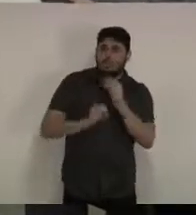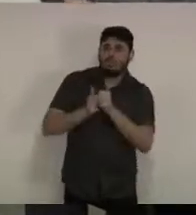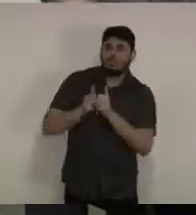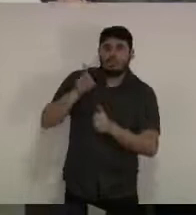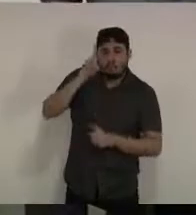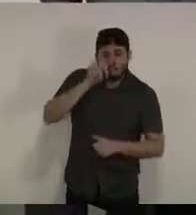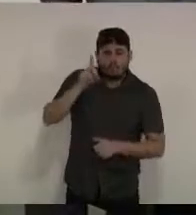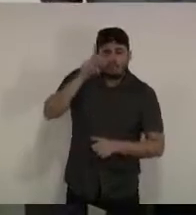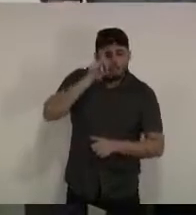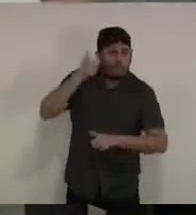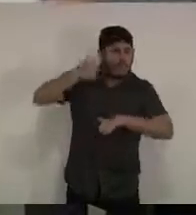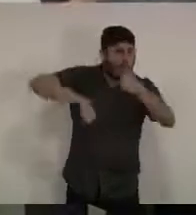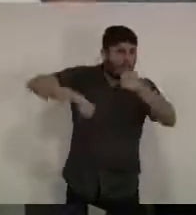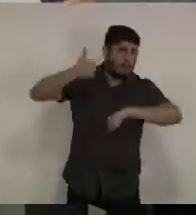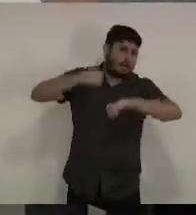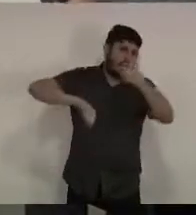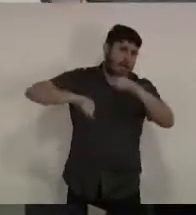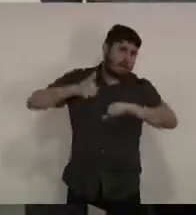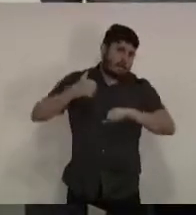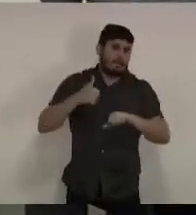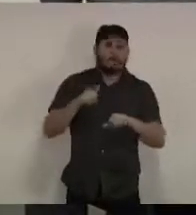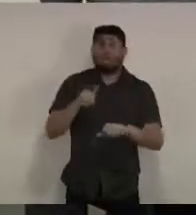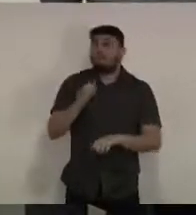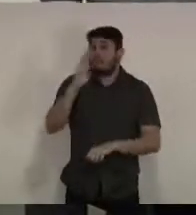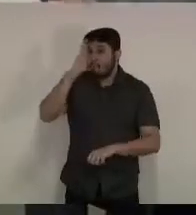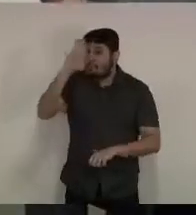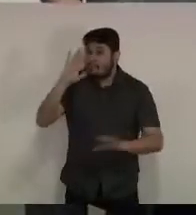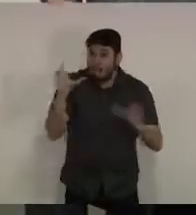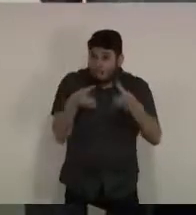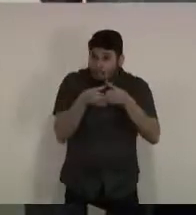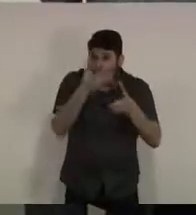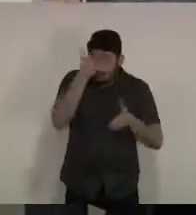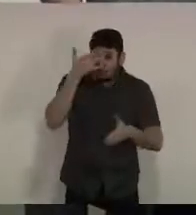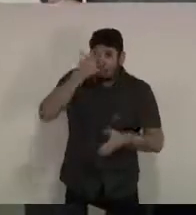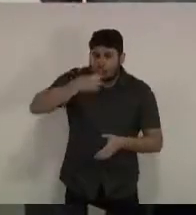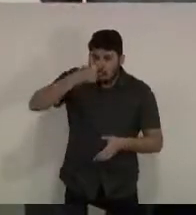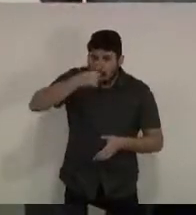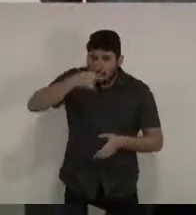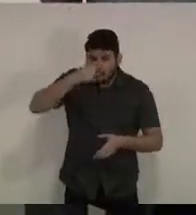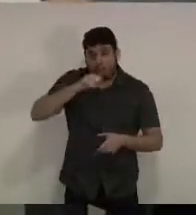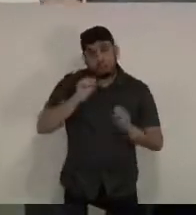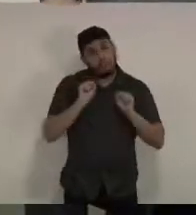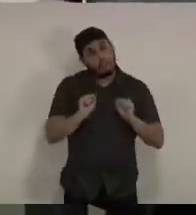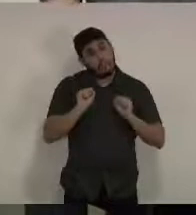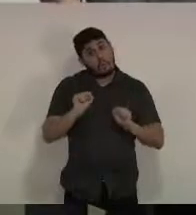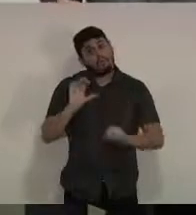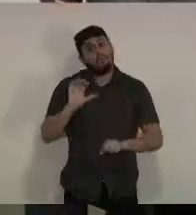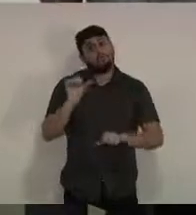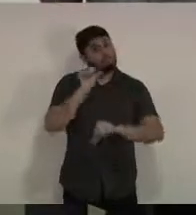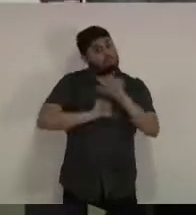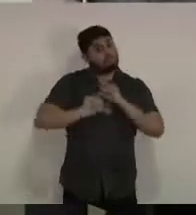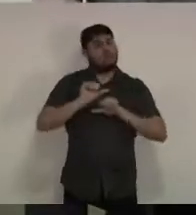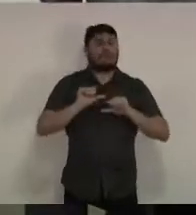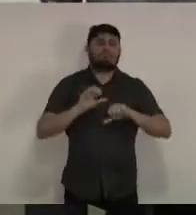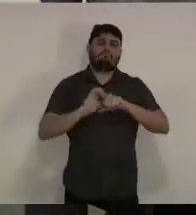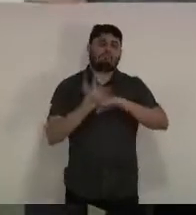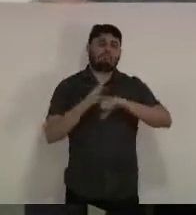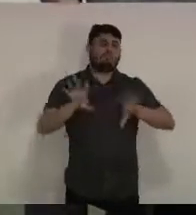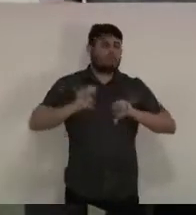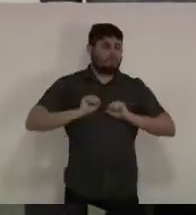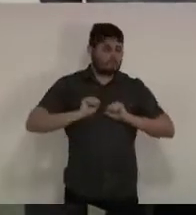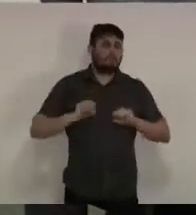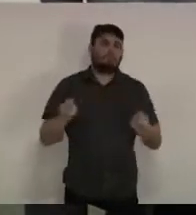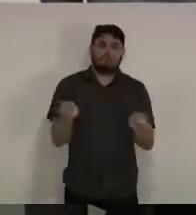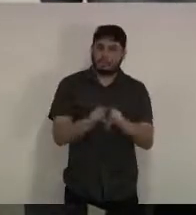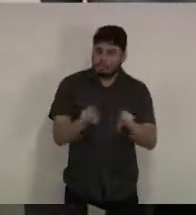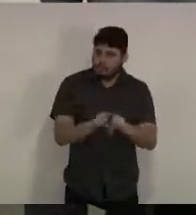essas medidas se efetivamente implantadas irão surtir o efeito esperado no